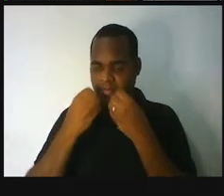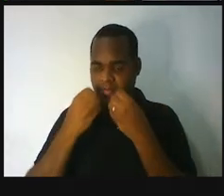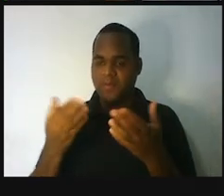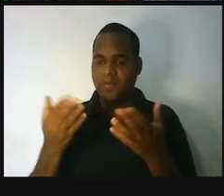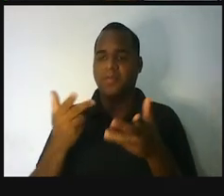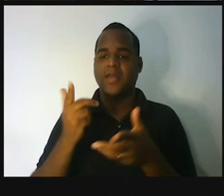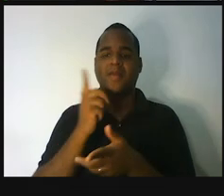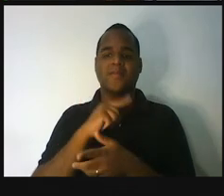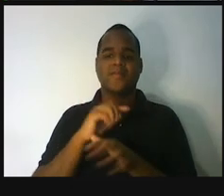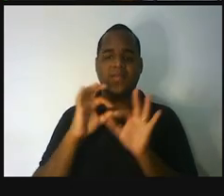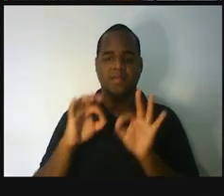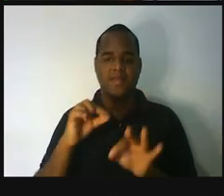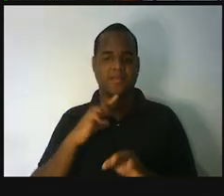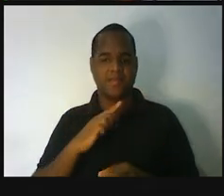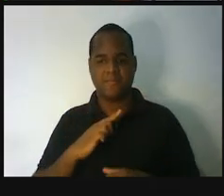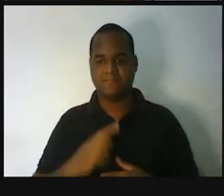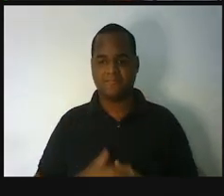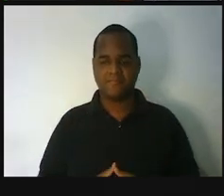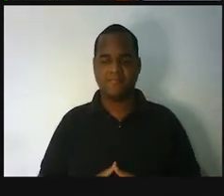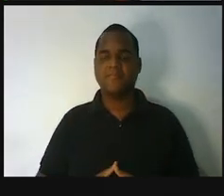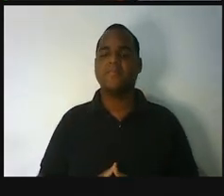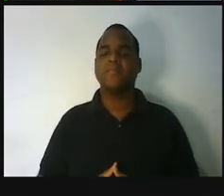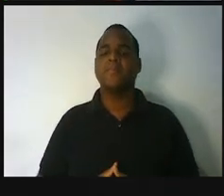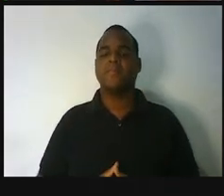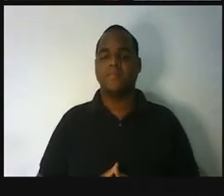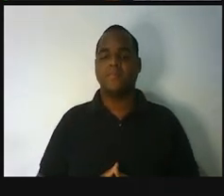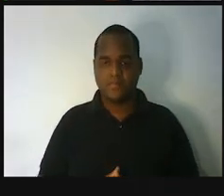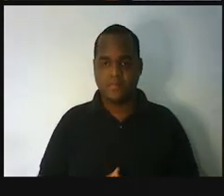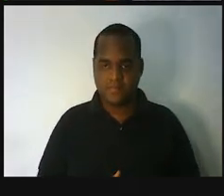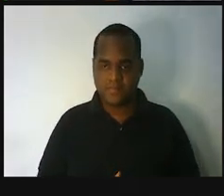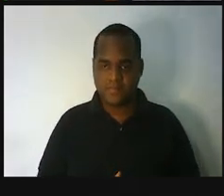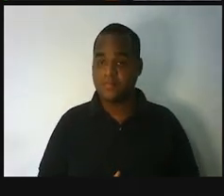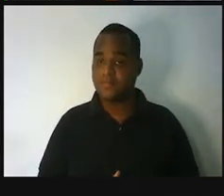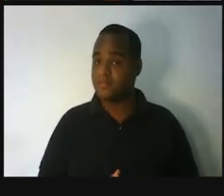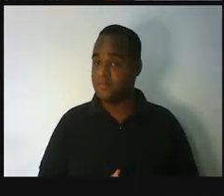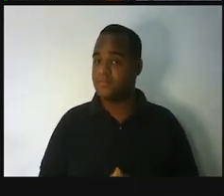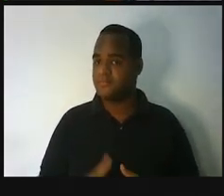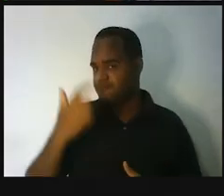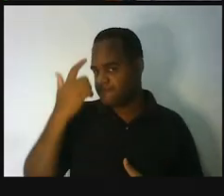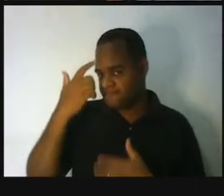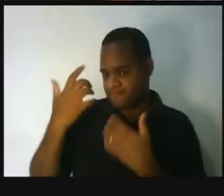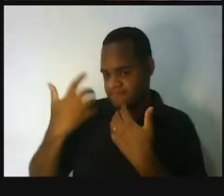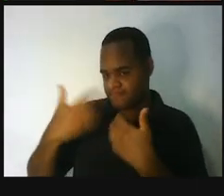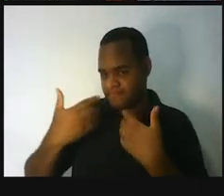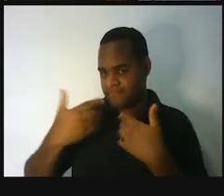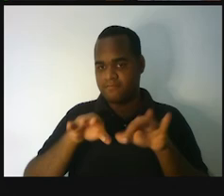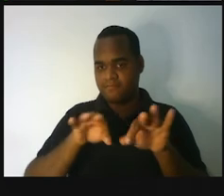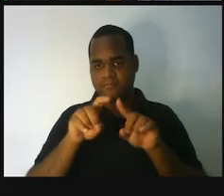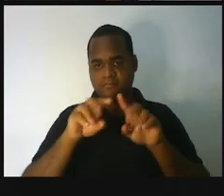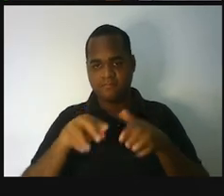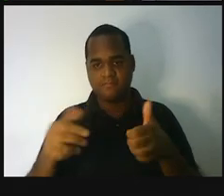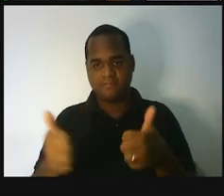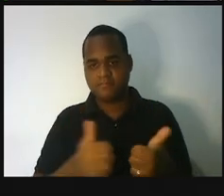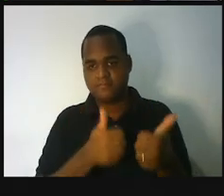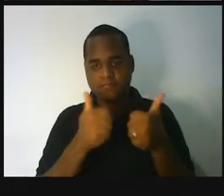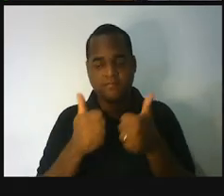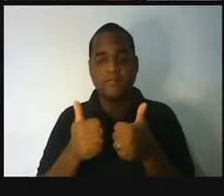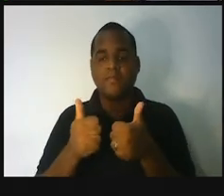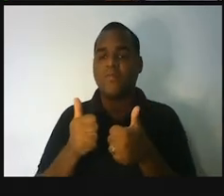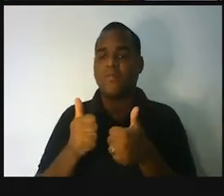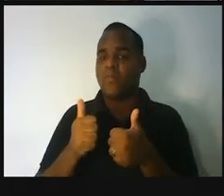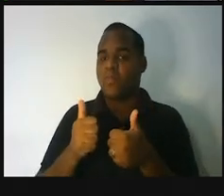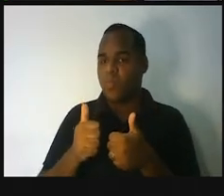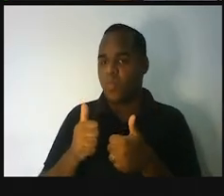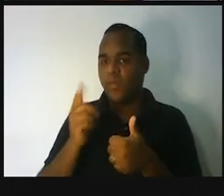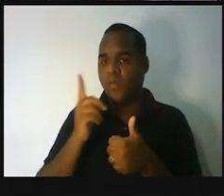de cálculo. Tá bom? Bora organizar essas ideias que a gente viu aqui. Aí eu tenho para você o seguinte, ó,